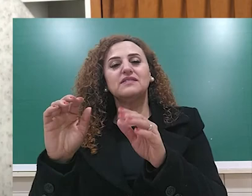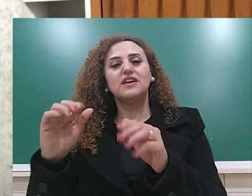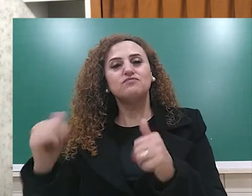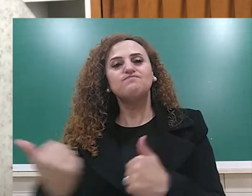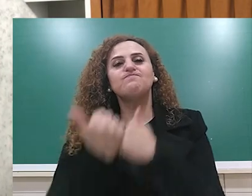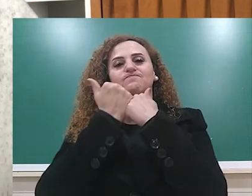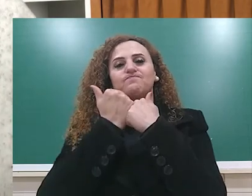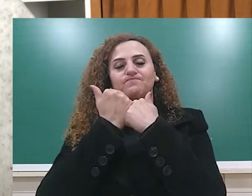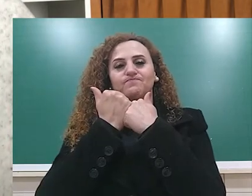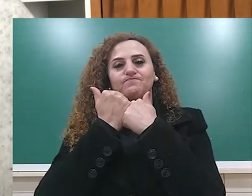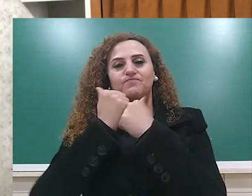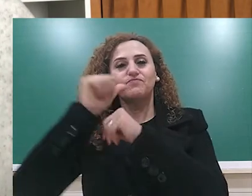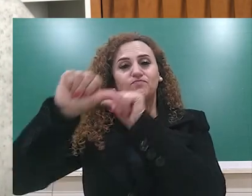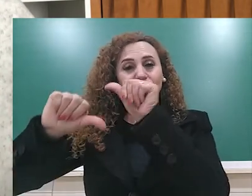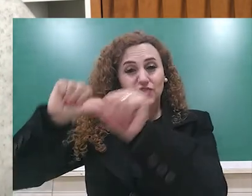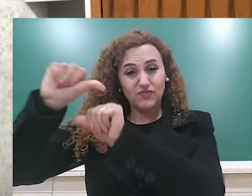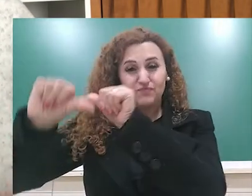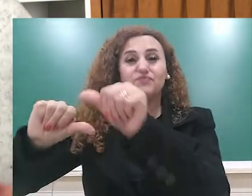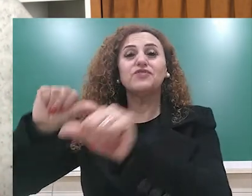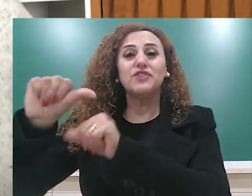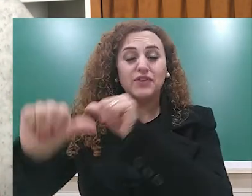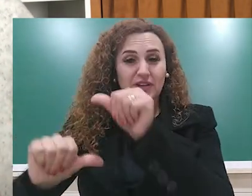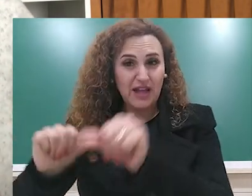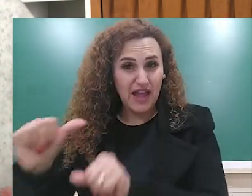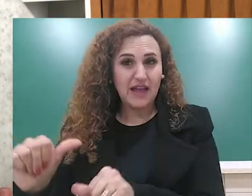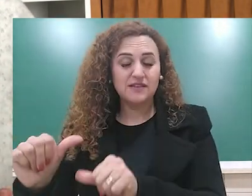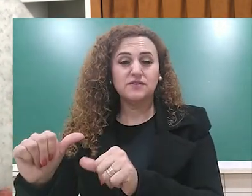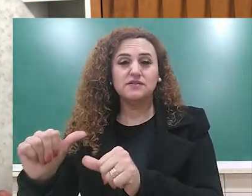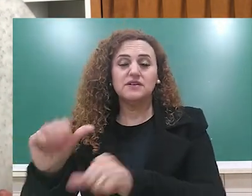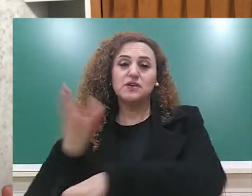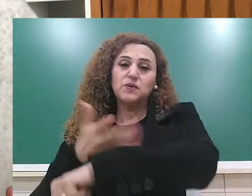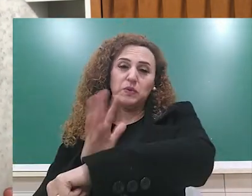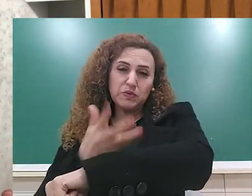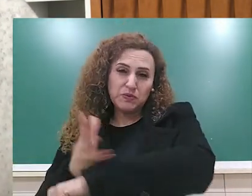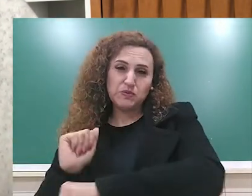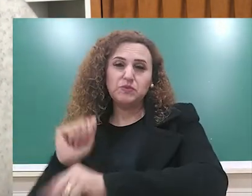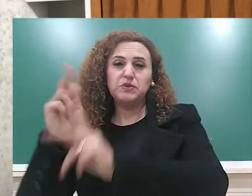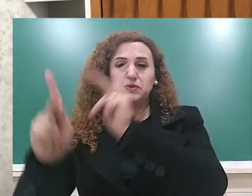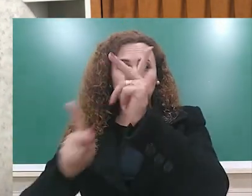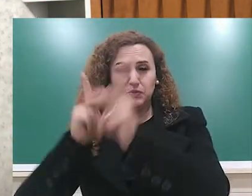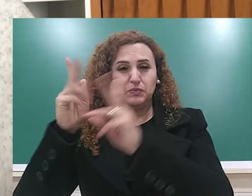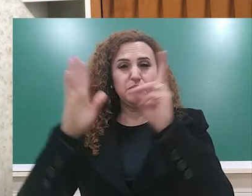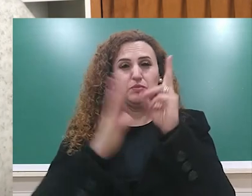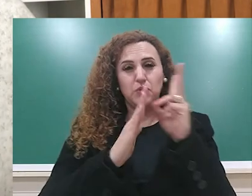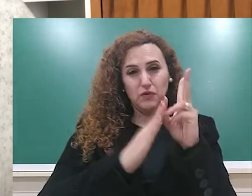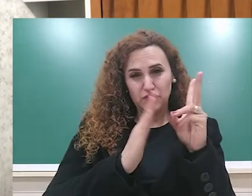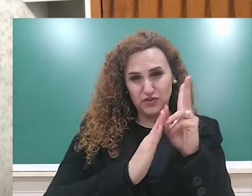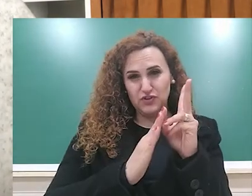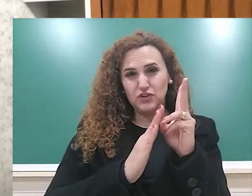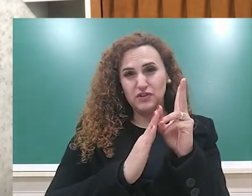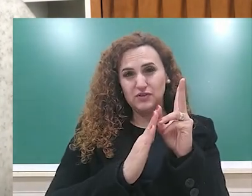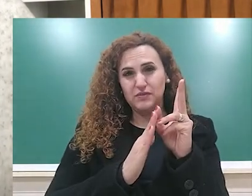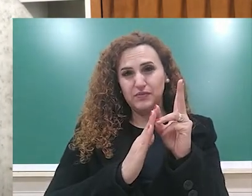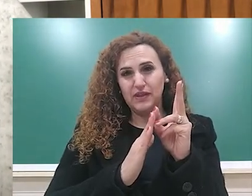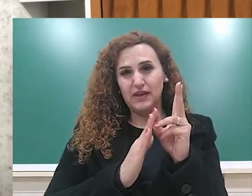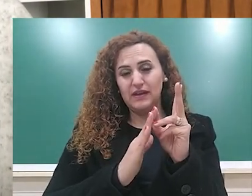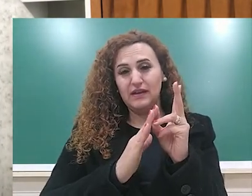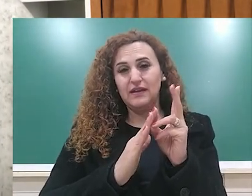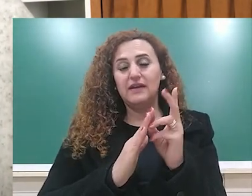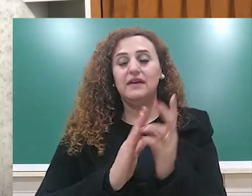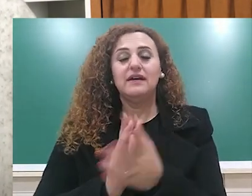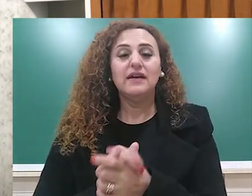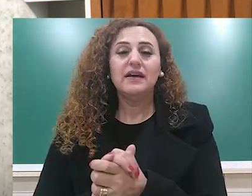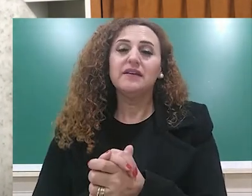crenças, né, pela crença católica e por esses hábitos e costumes europeus, né, então, esse é um